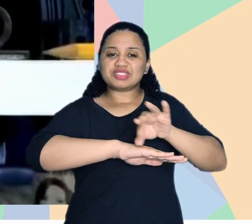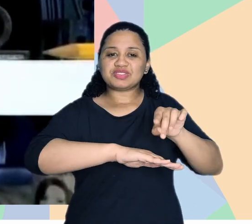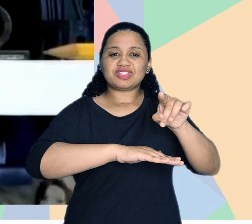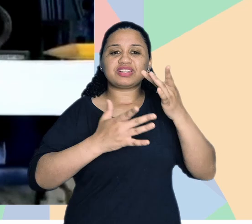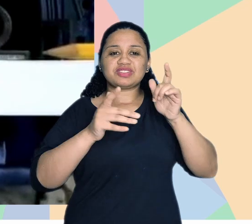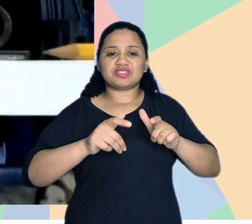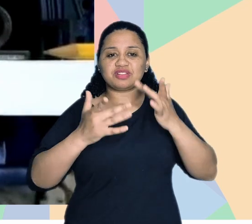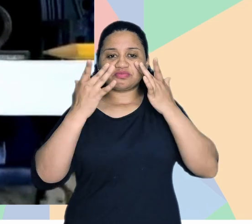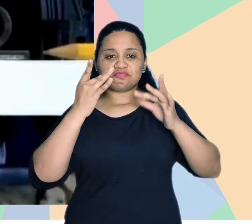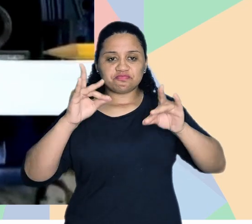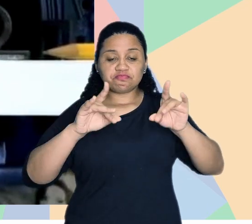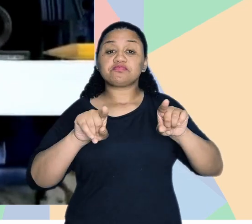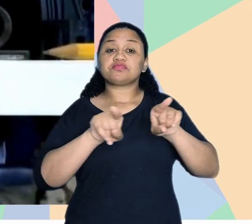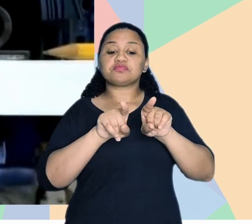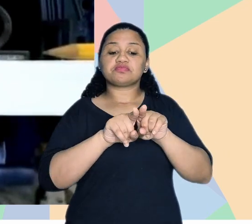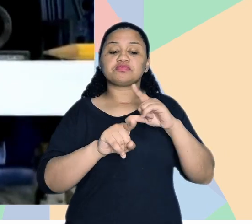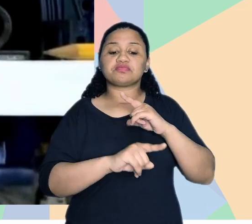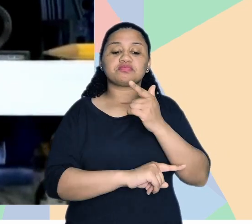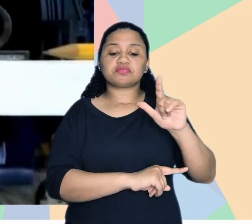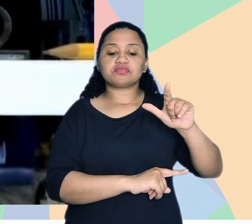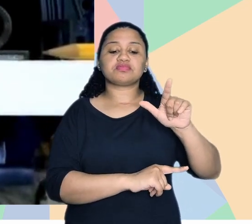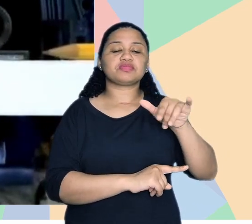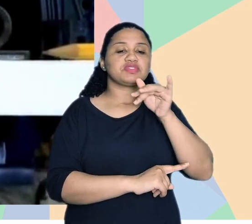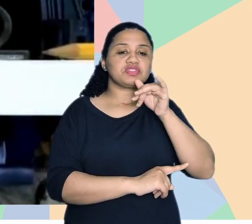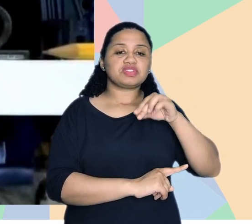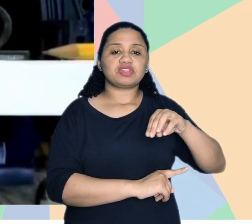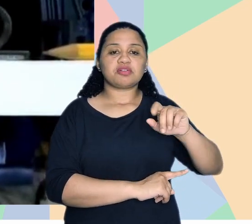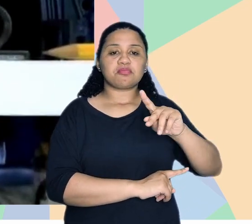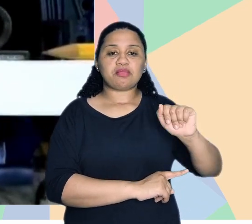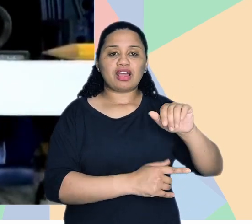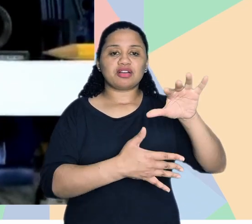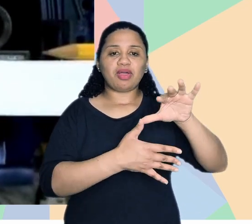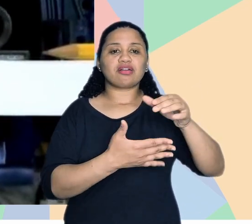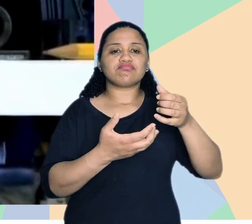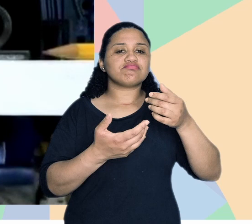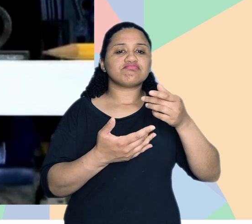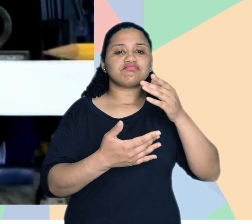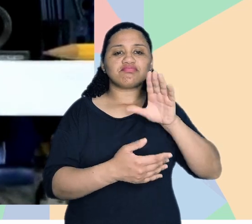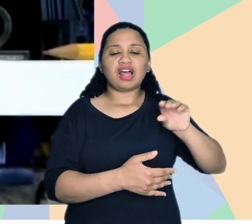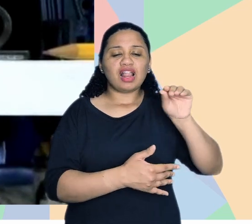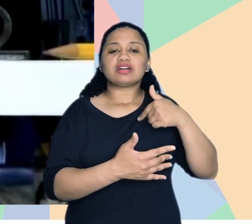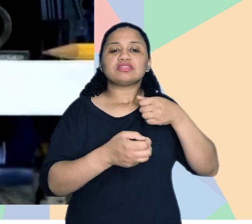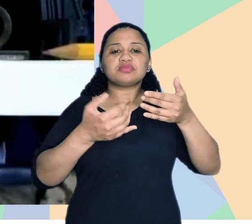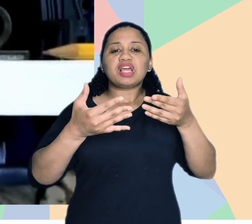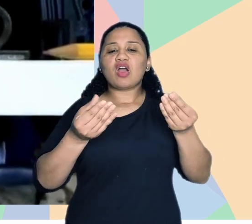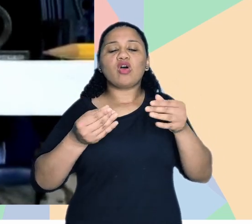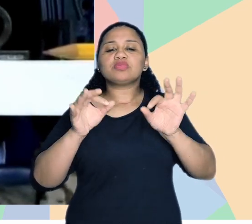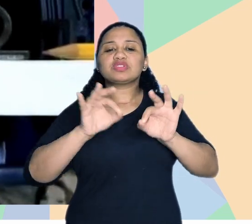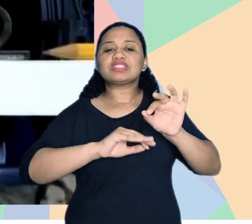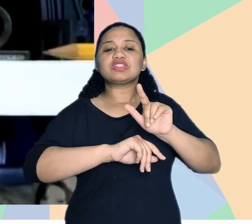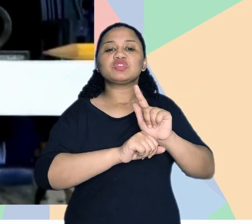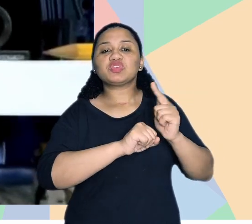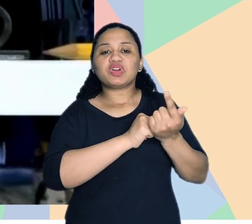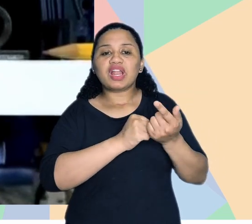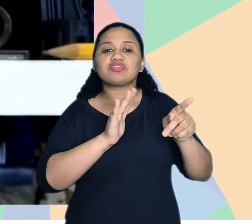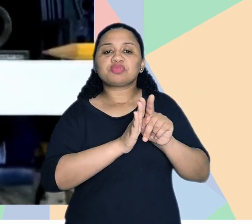que é desse teatro. A gente tem outros, né, como Mapa Falado, né, então, trazer a descrição urbana, né, da